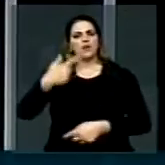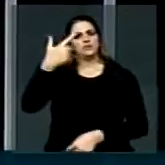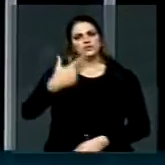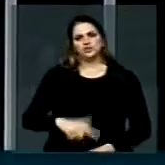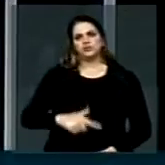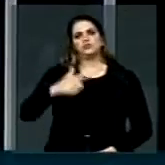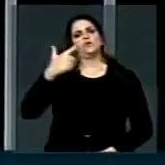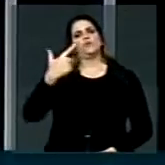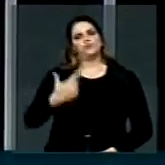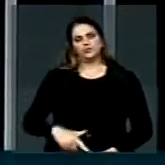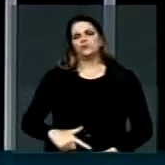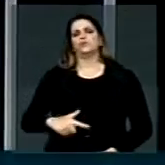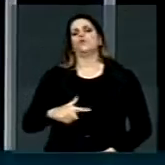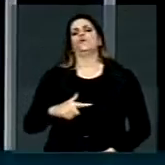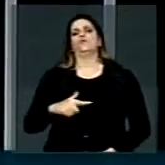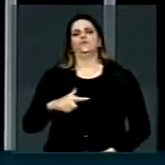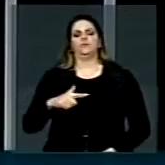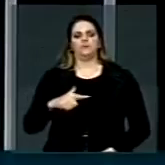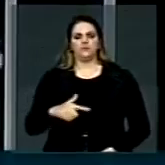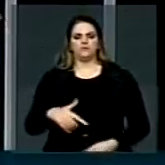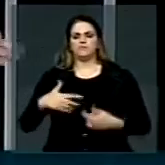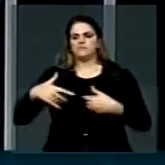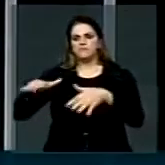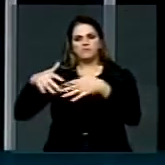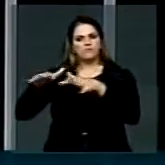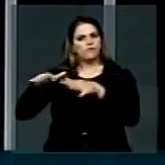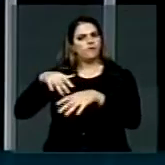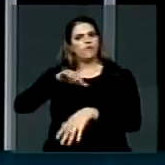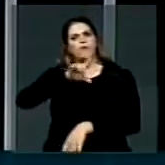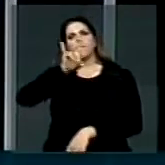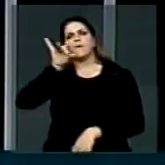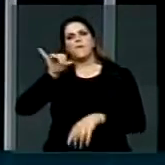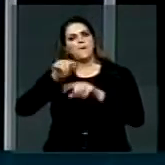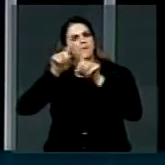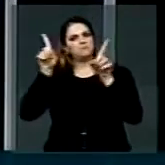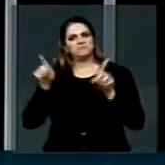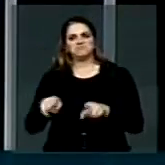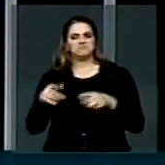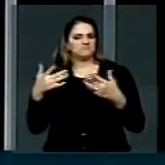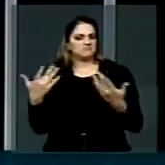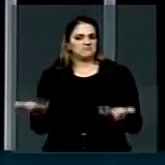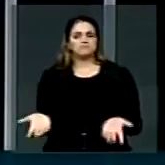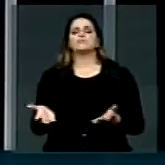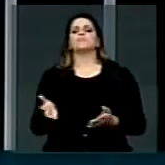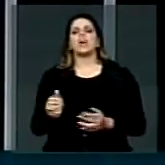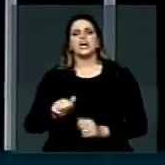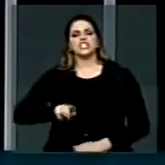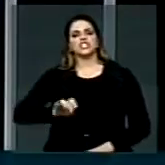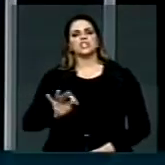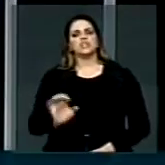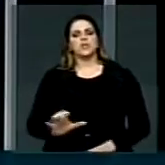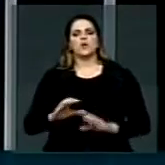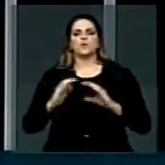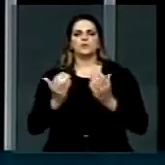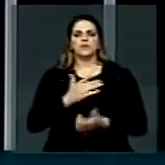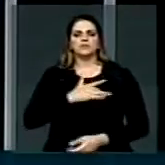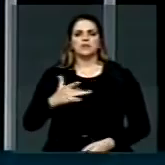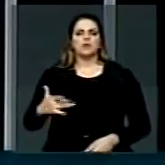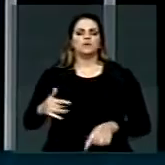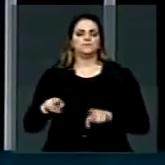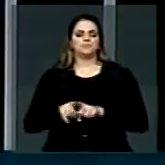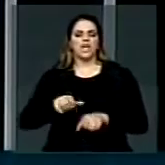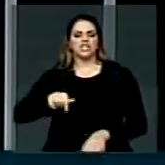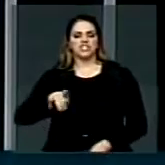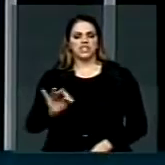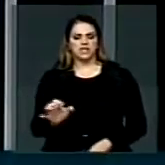protelatório de jogar para as calendas gregas a votação do piso nacional dos agentes comunitários de saúde e dos agentes de combate às